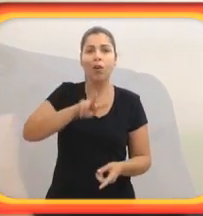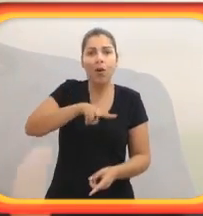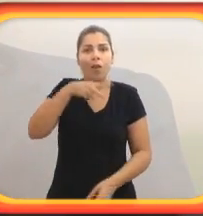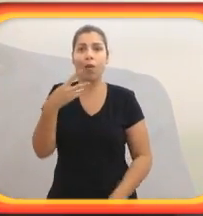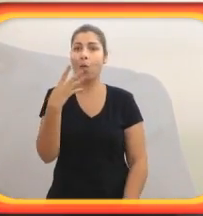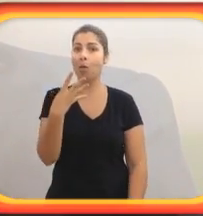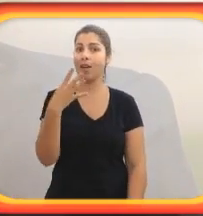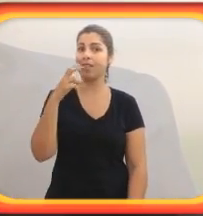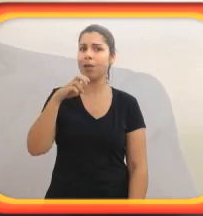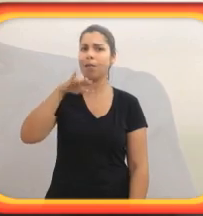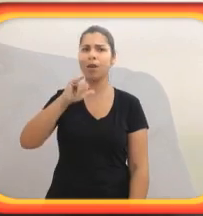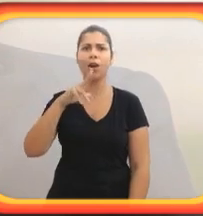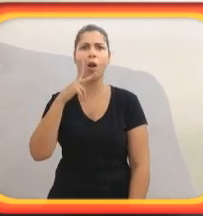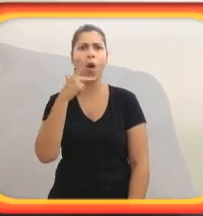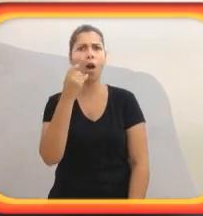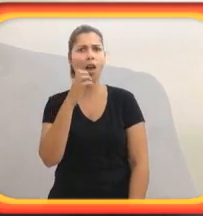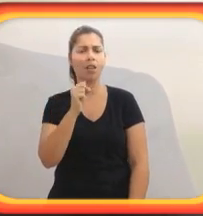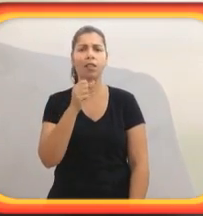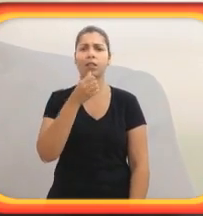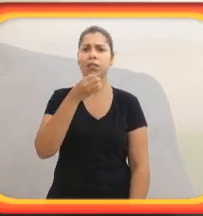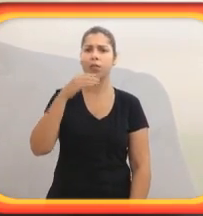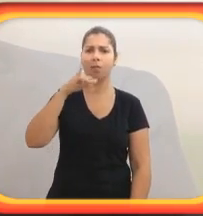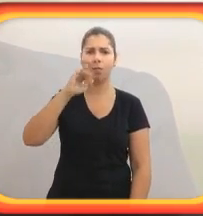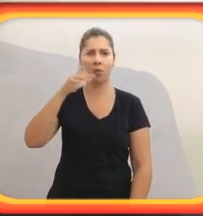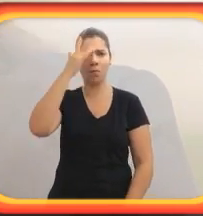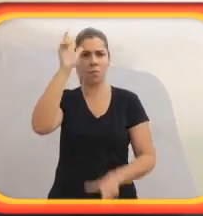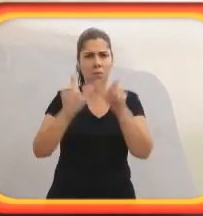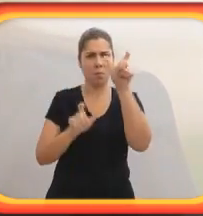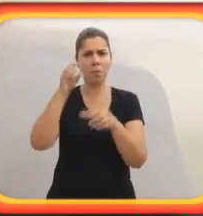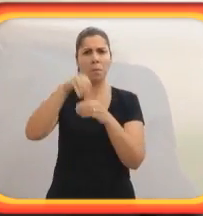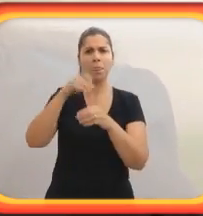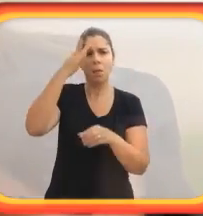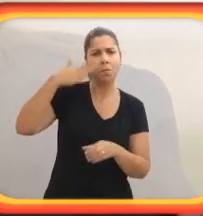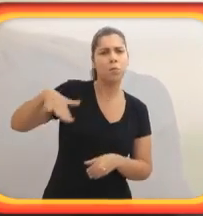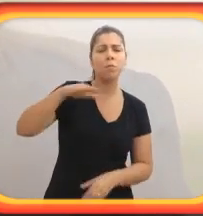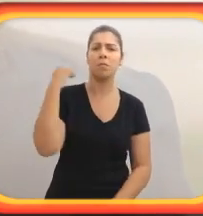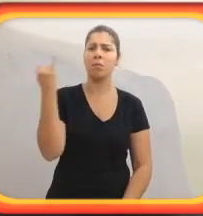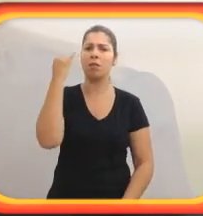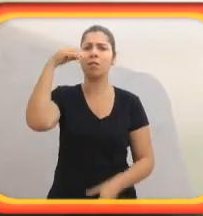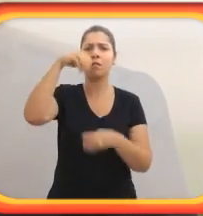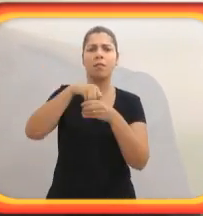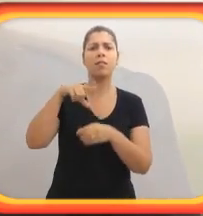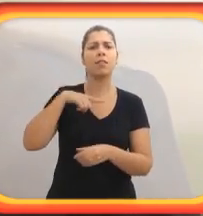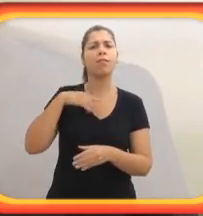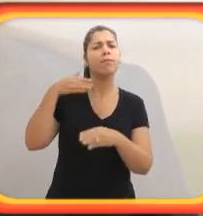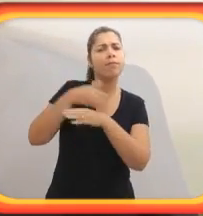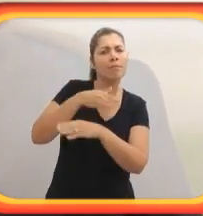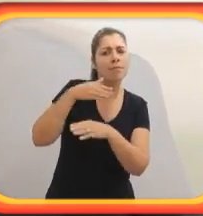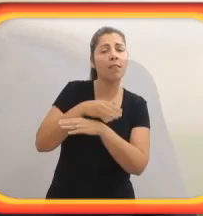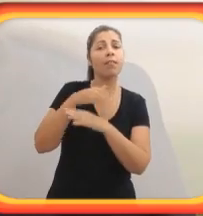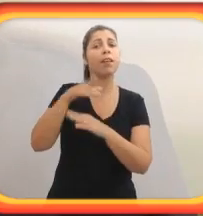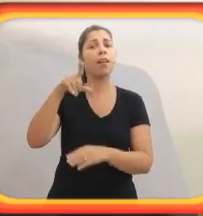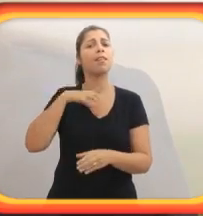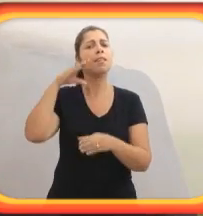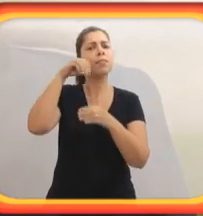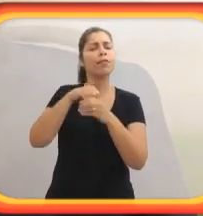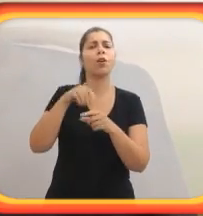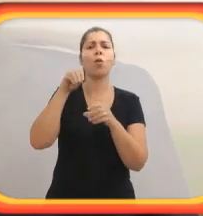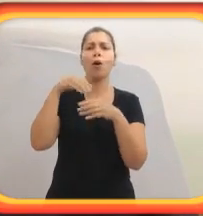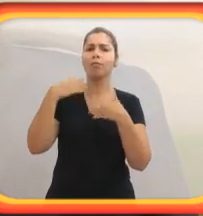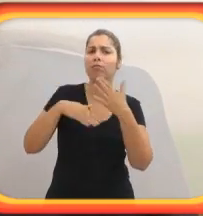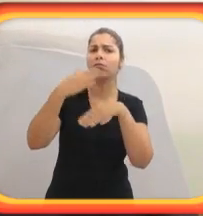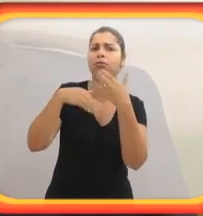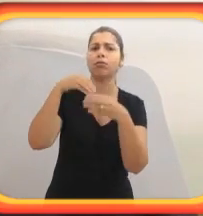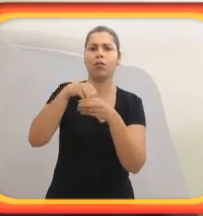declarou ter algum tipo de deficiência, ou seja, quase 24% da população brasileira.